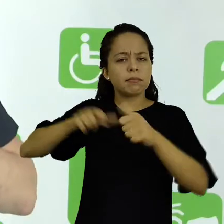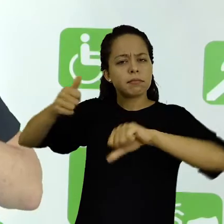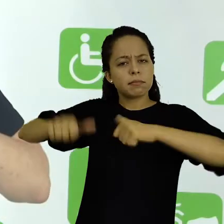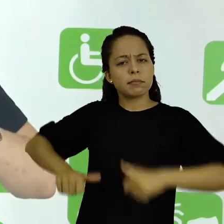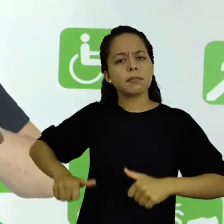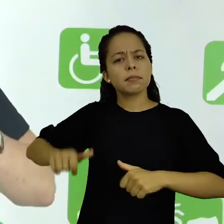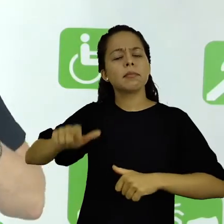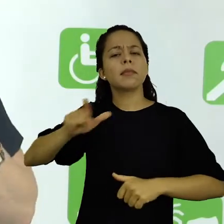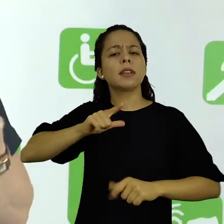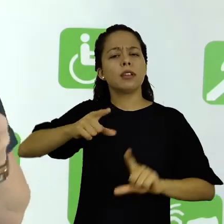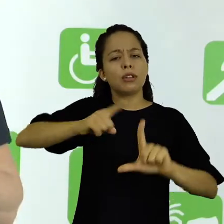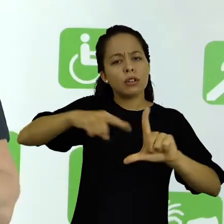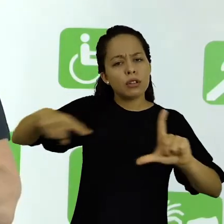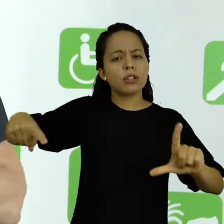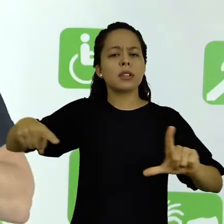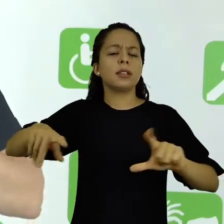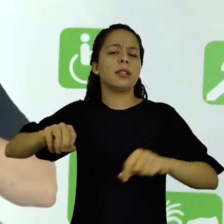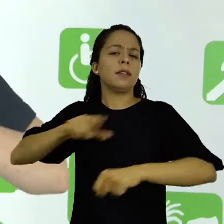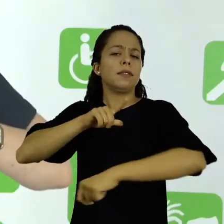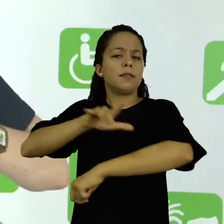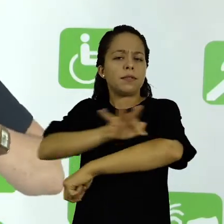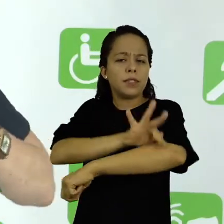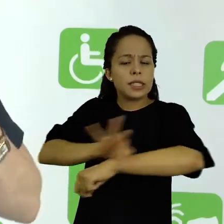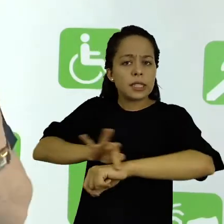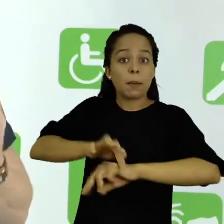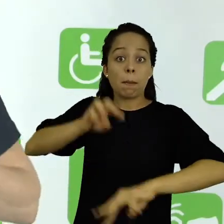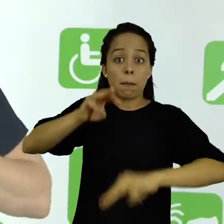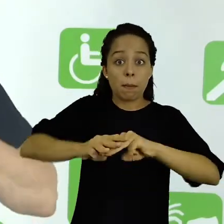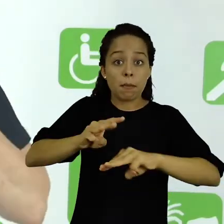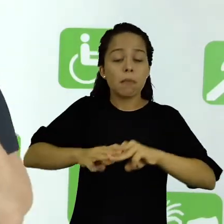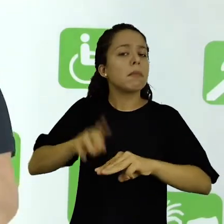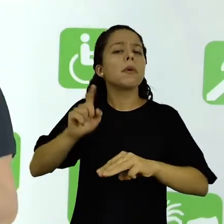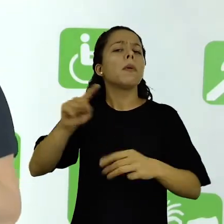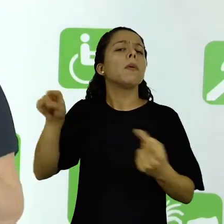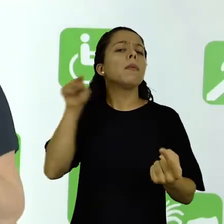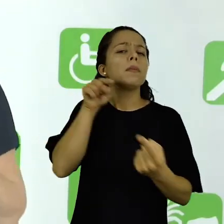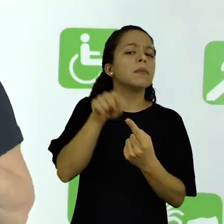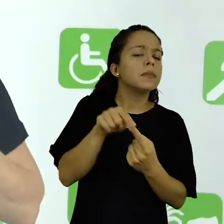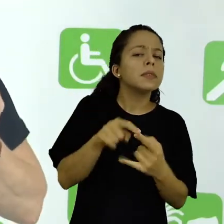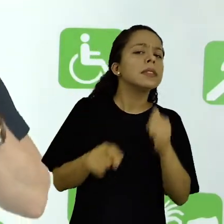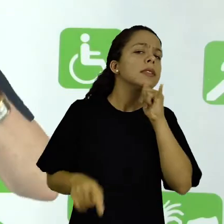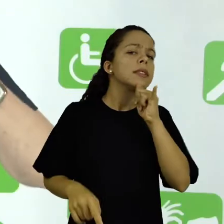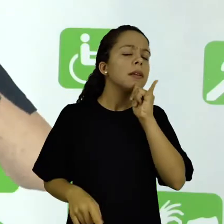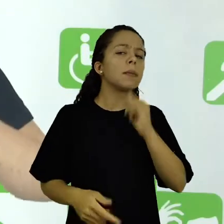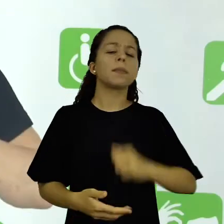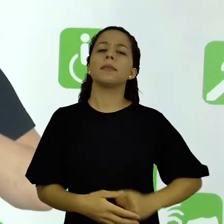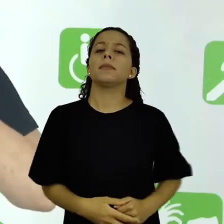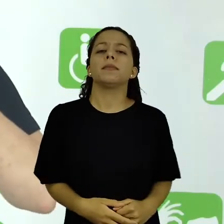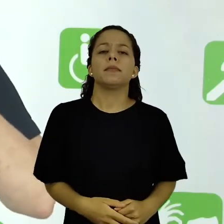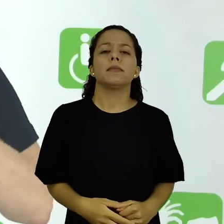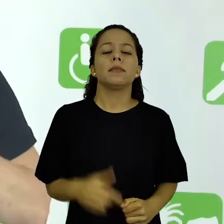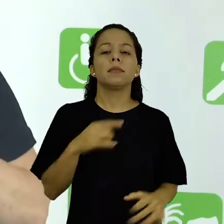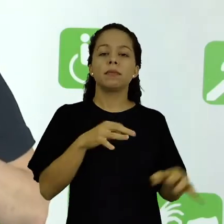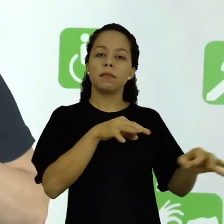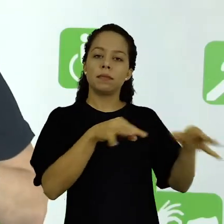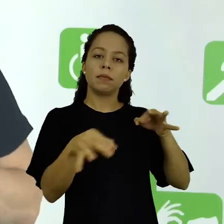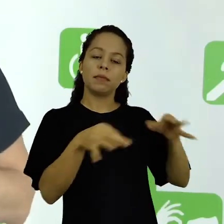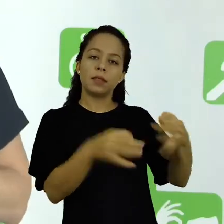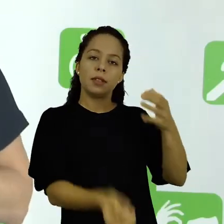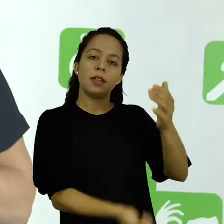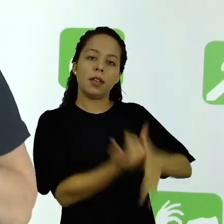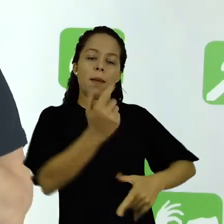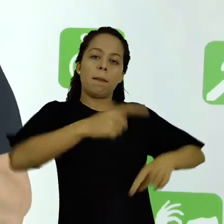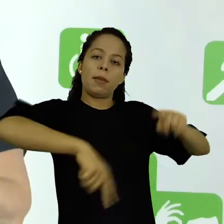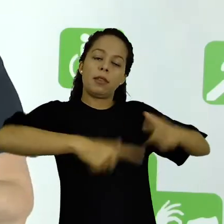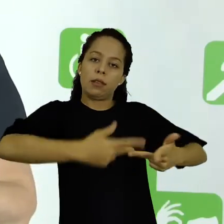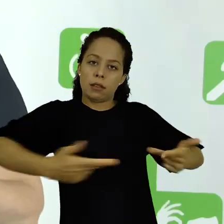envolvendo estatísticas, envolvendo a física e matemática elas são aplicadas, por exemplo, em